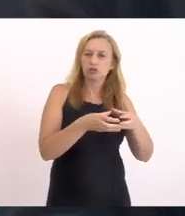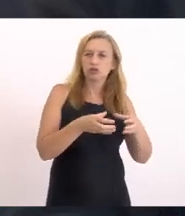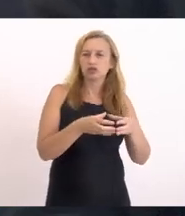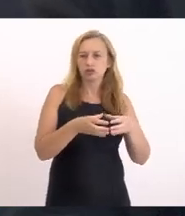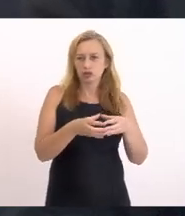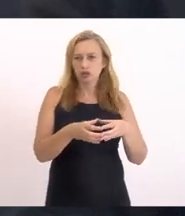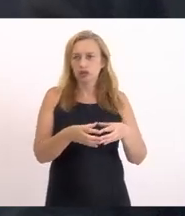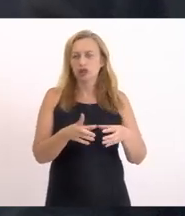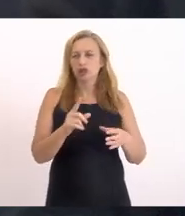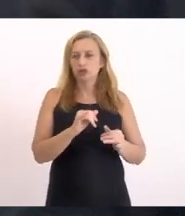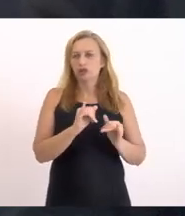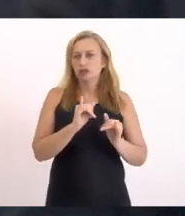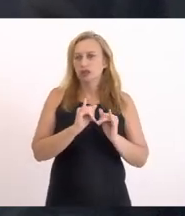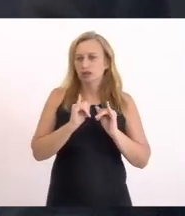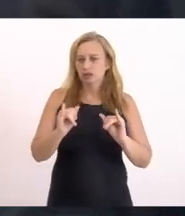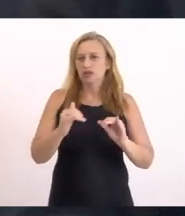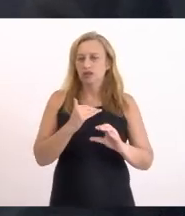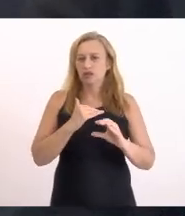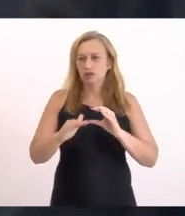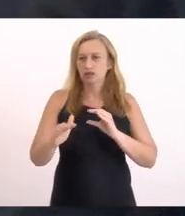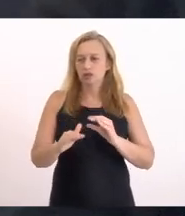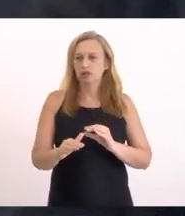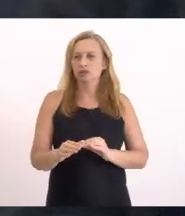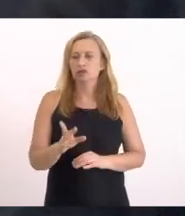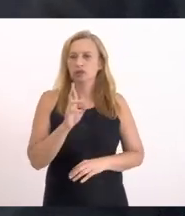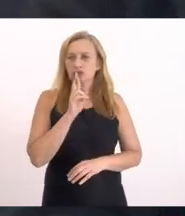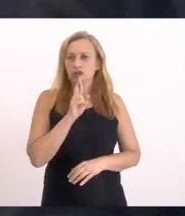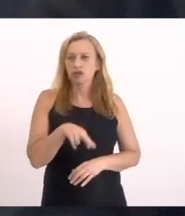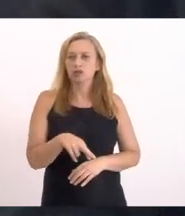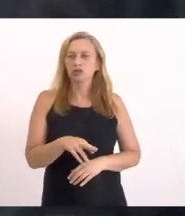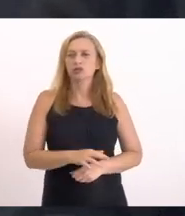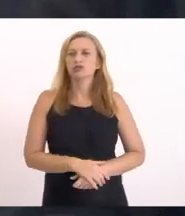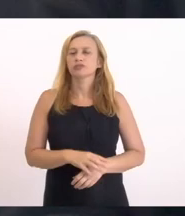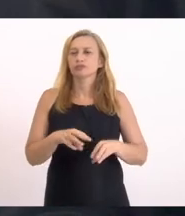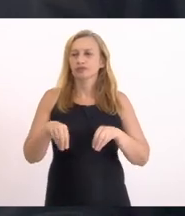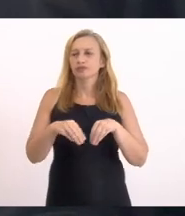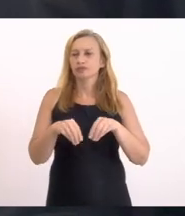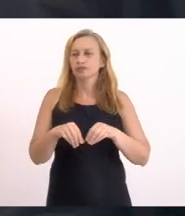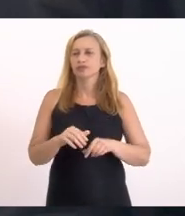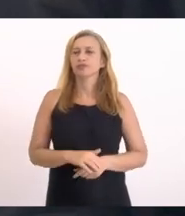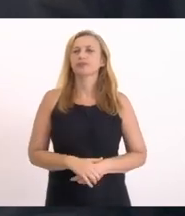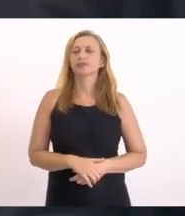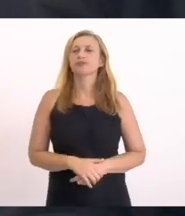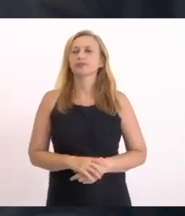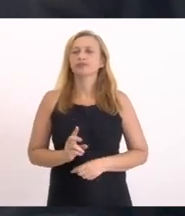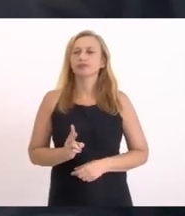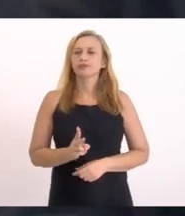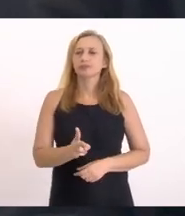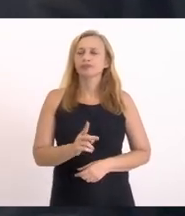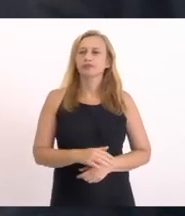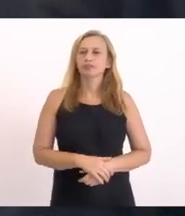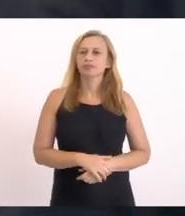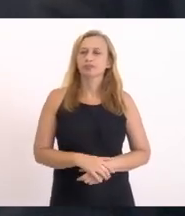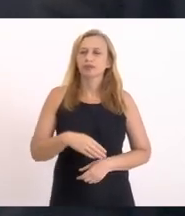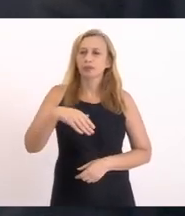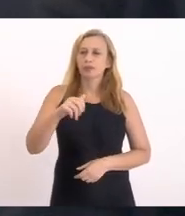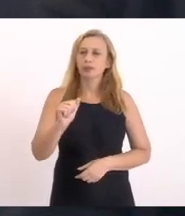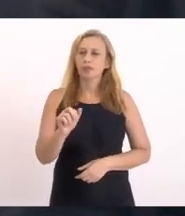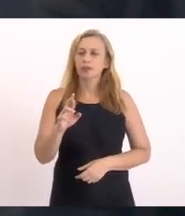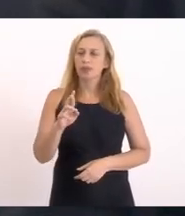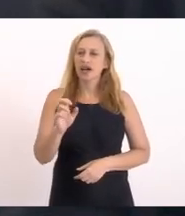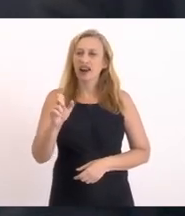gabinete nosso Que a gente repassa O resultado Dessa coleta De análise Dessa areia Vamos lá Dando prosseguimento Marley